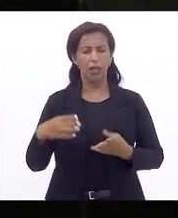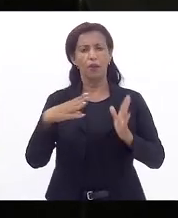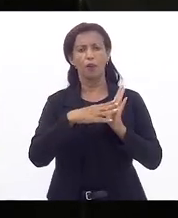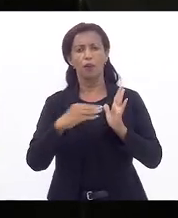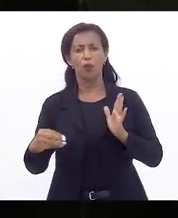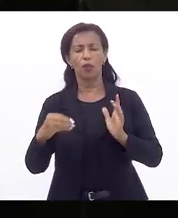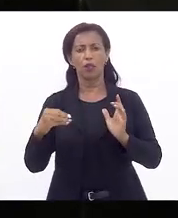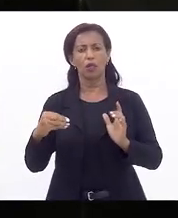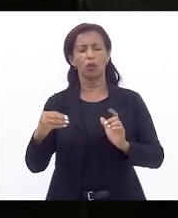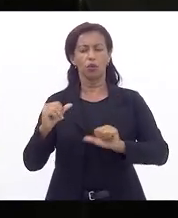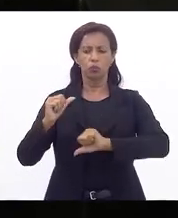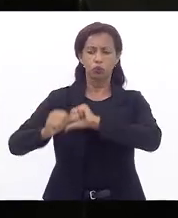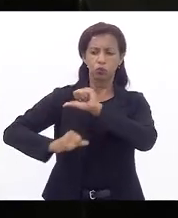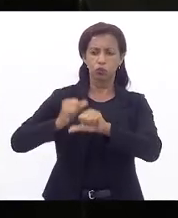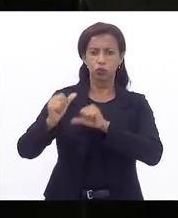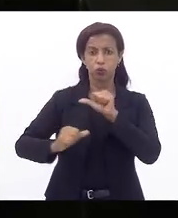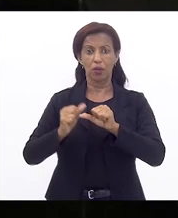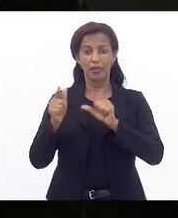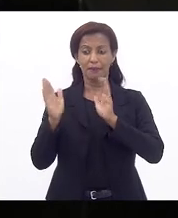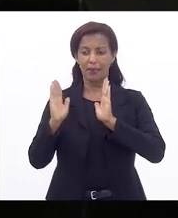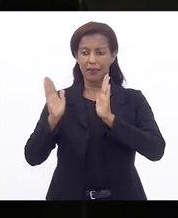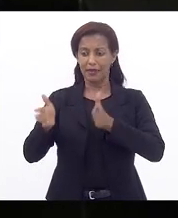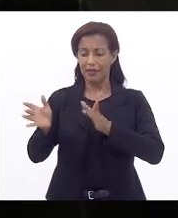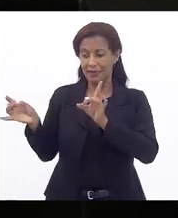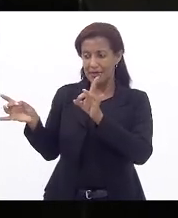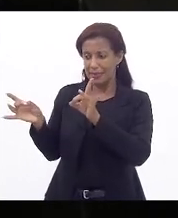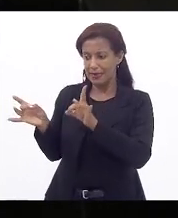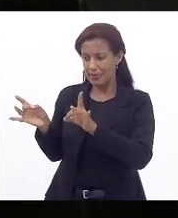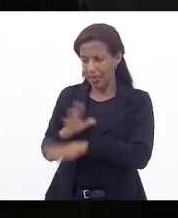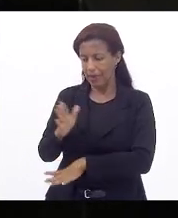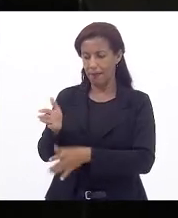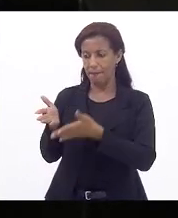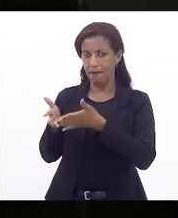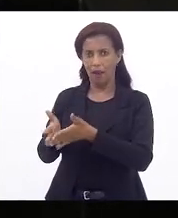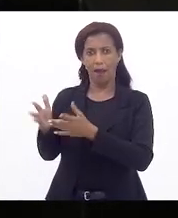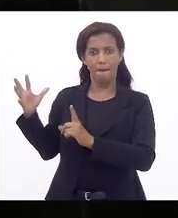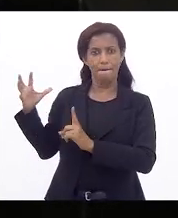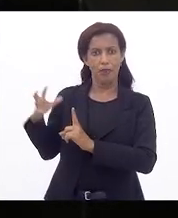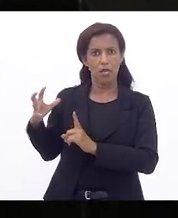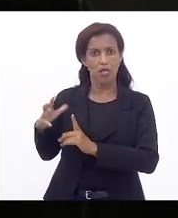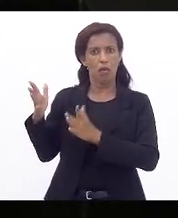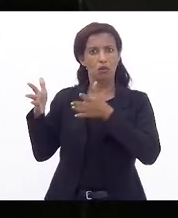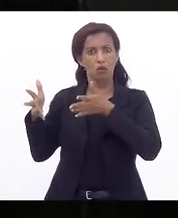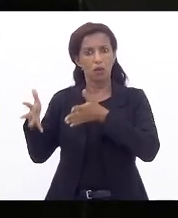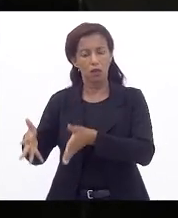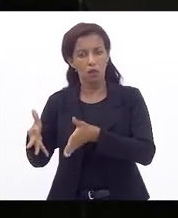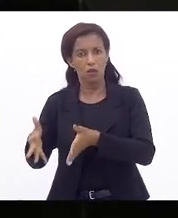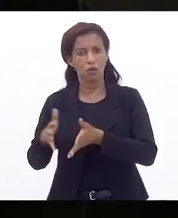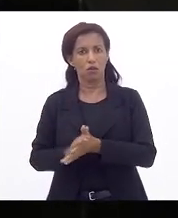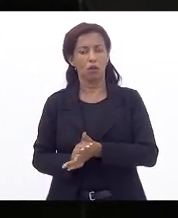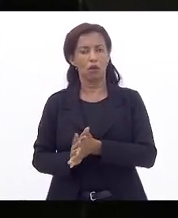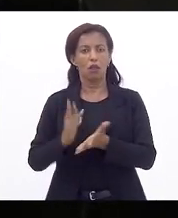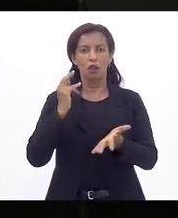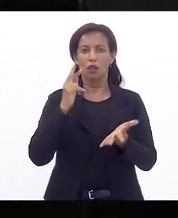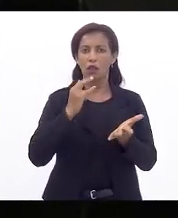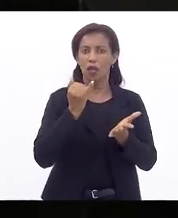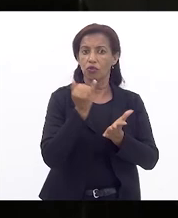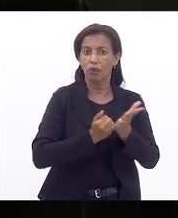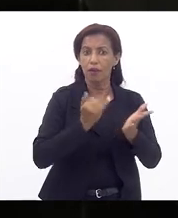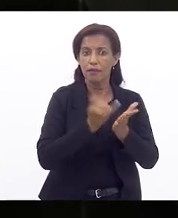remuneração da supervia para que saia do jugo, saia da pressão e da prisão das receitas